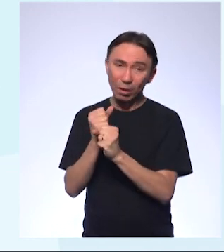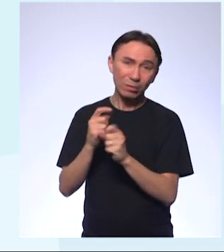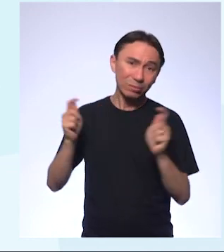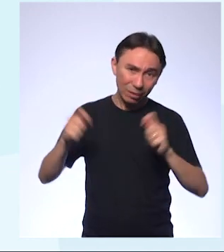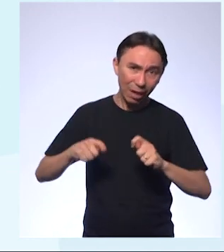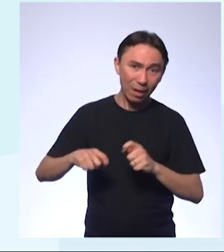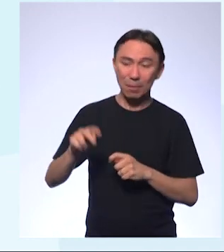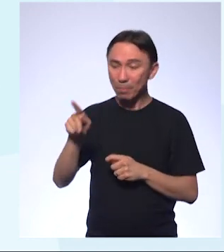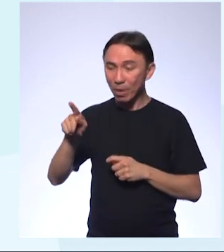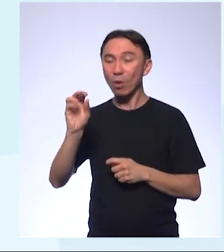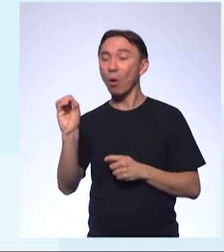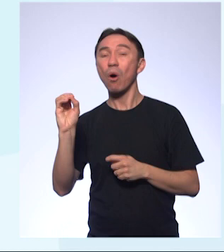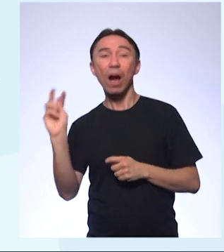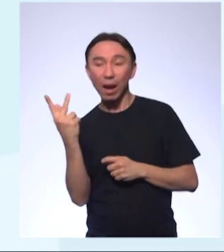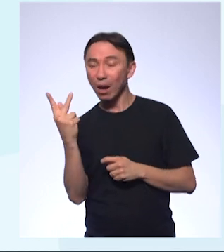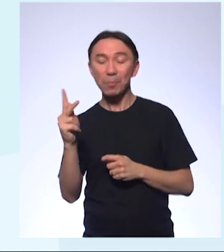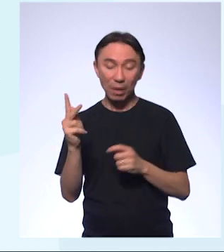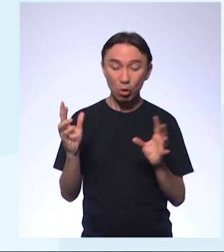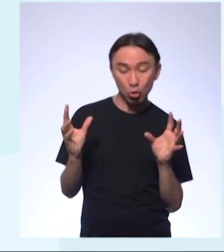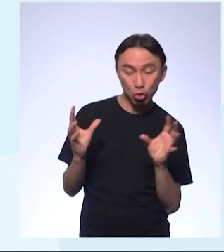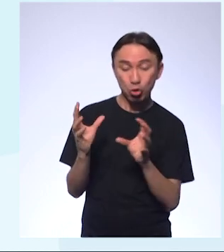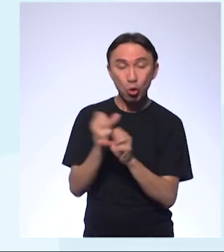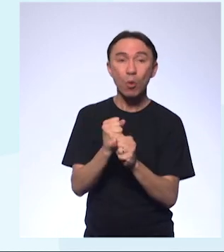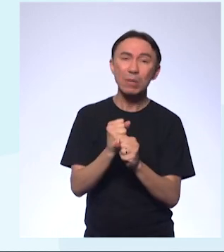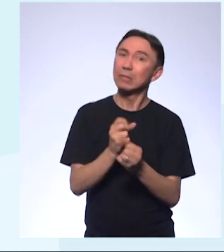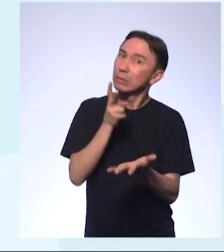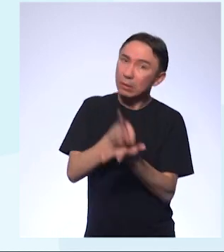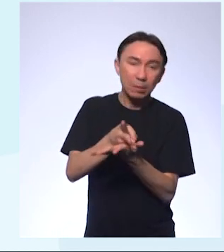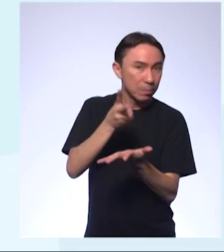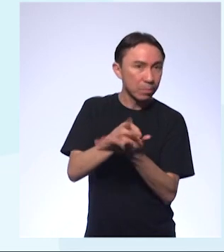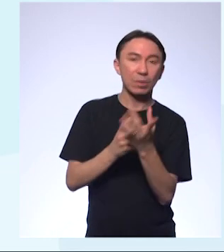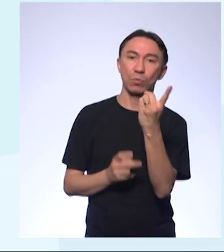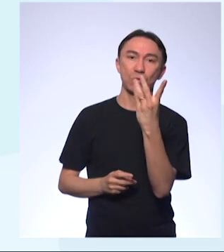somados darão 14. Pode continuar.